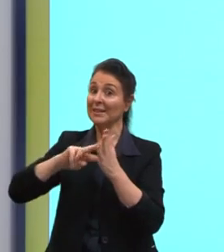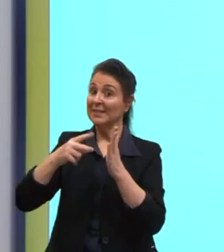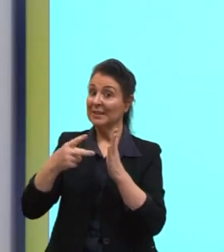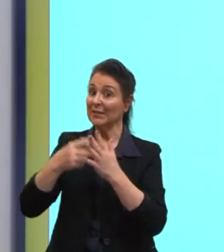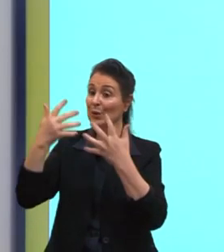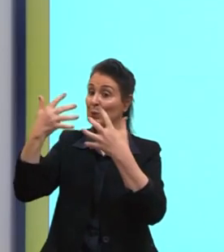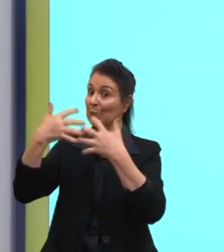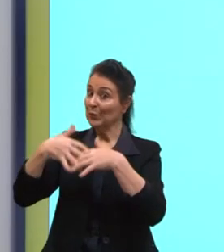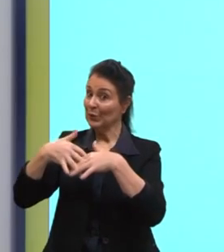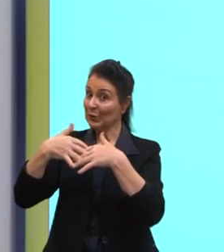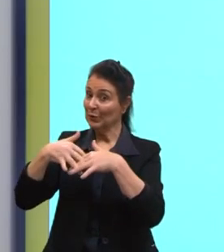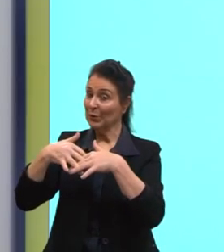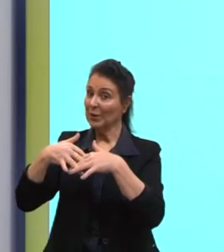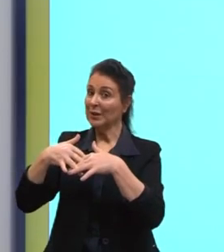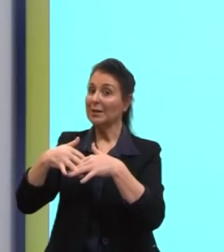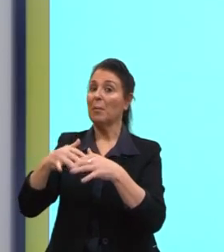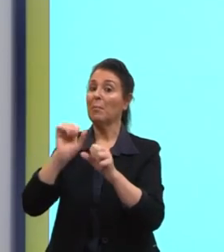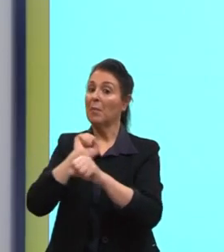ligado ou desligado.